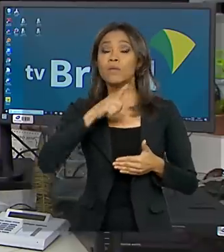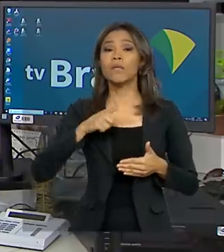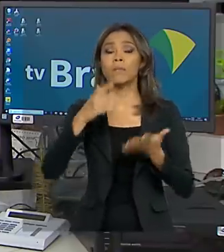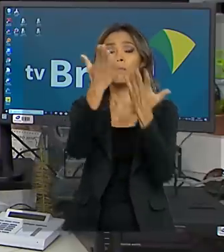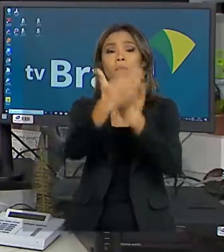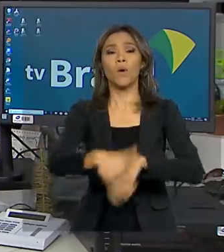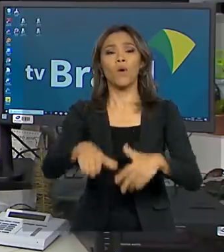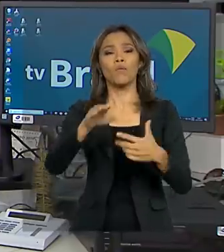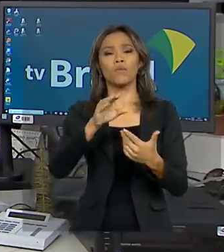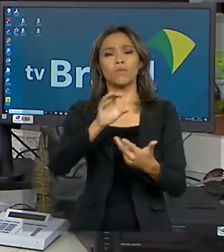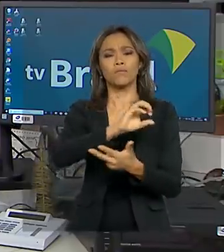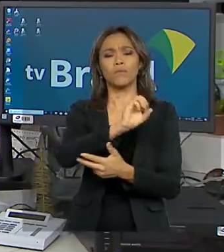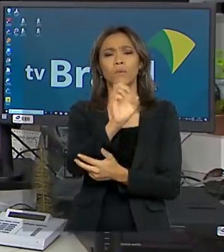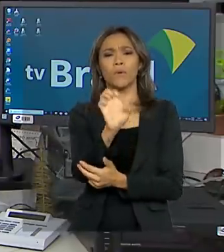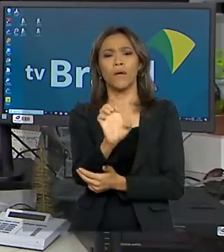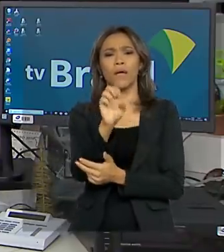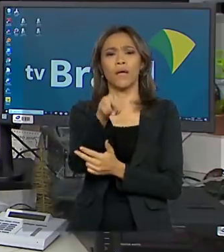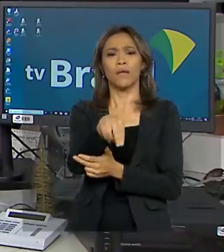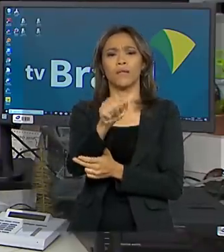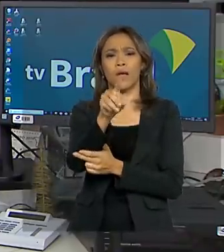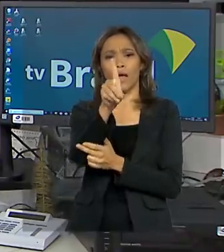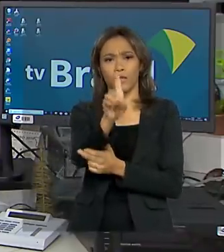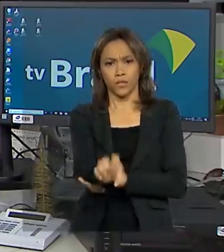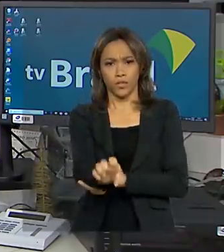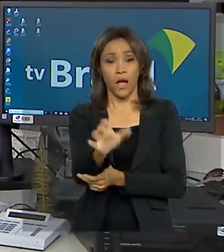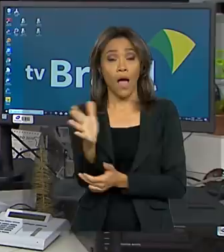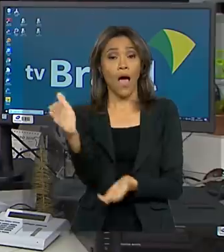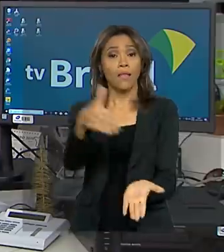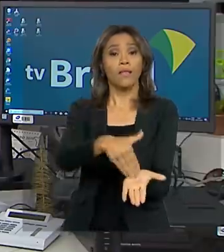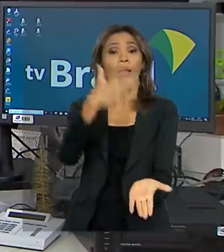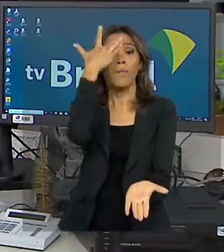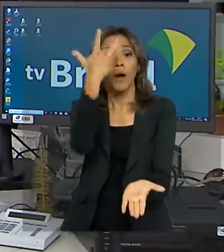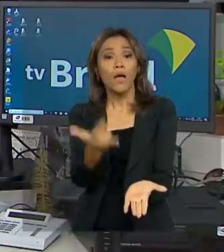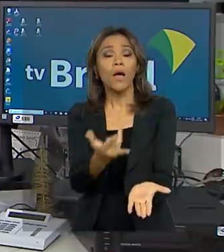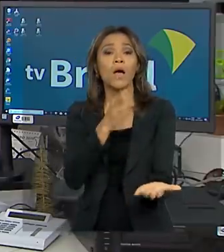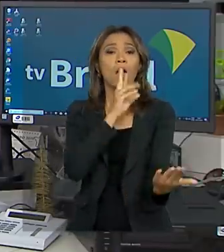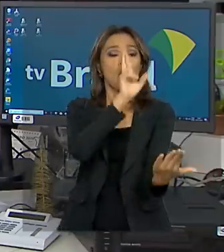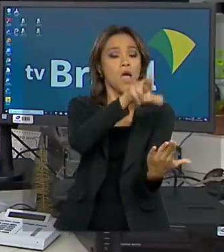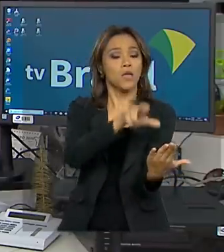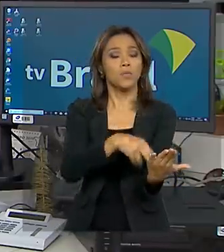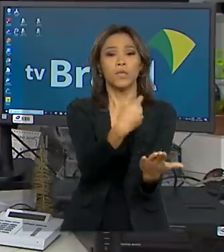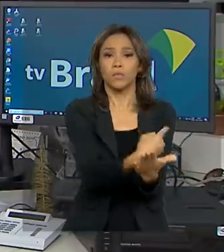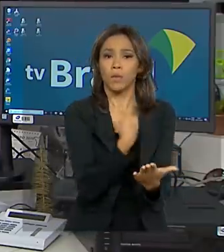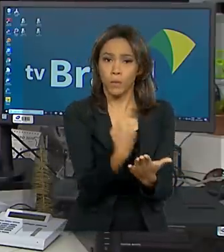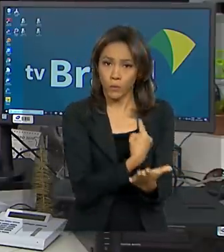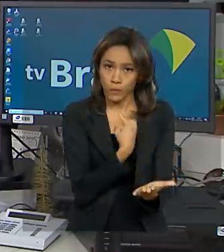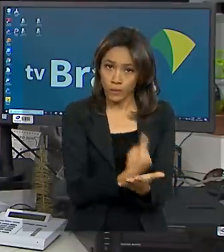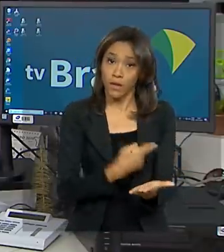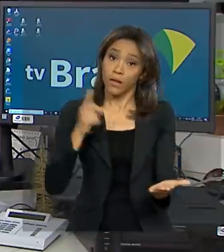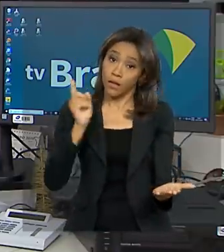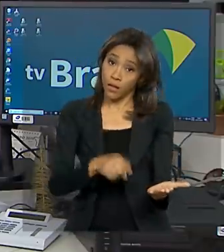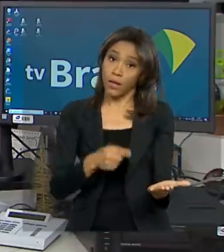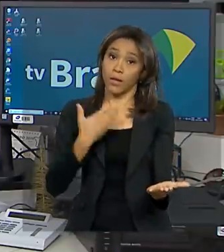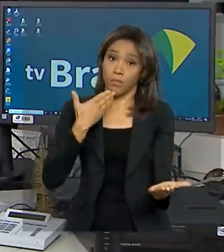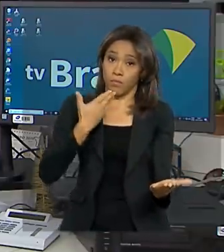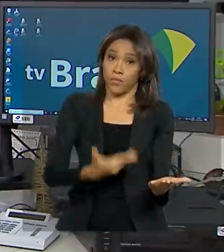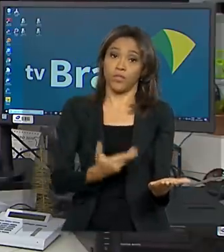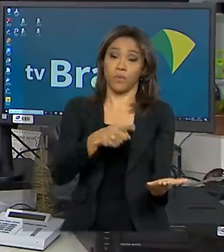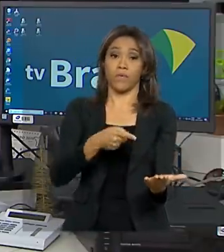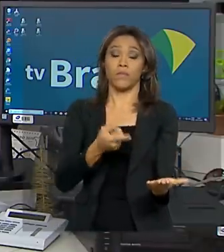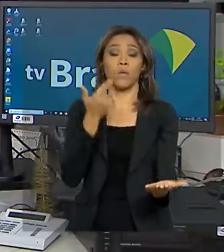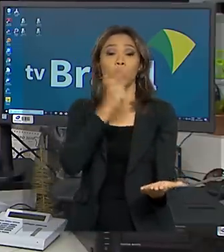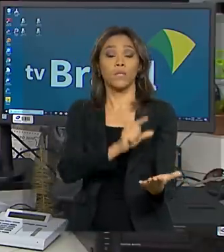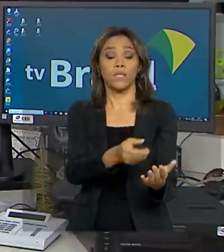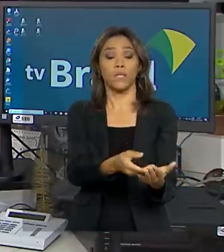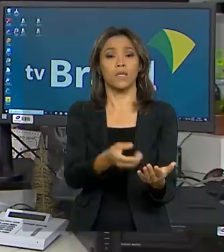Desempenho dos Estudantes. Os candidatos têm até amanhã para responder ao questionário do estudante, requisito para visualizar o cartão de